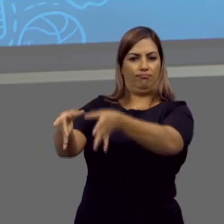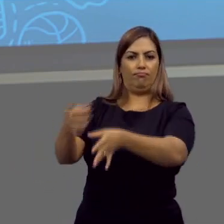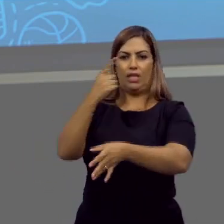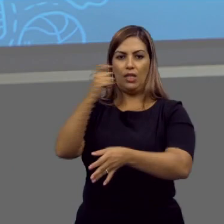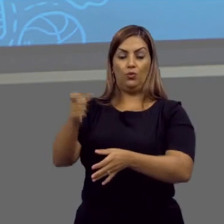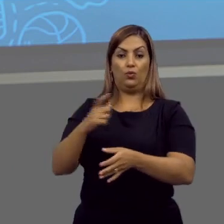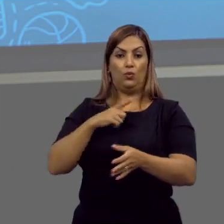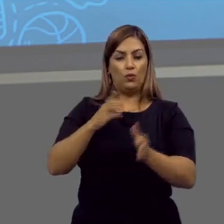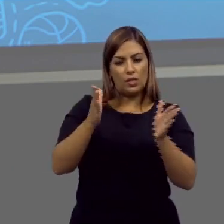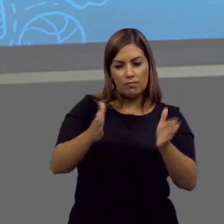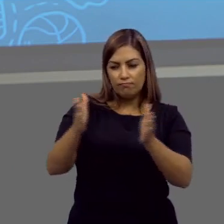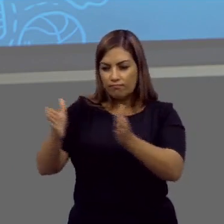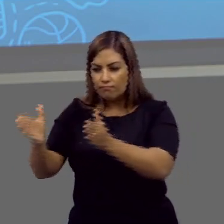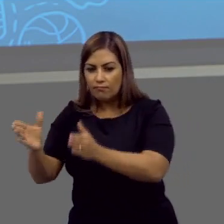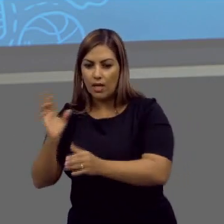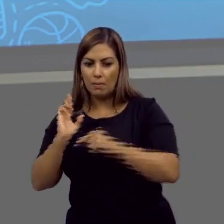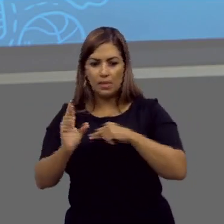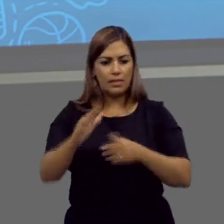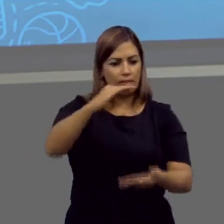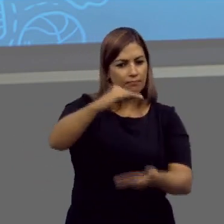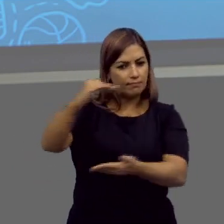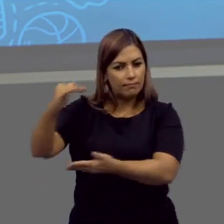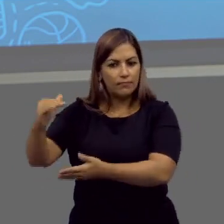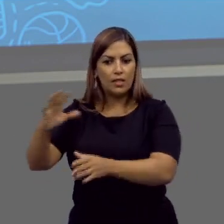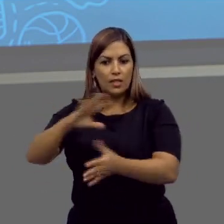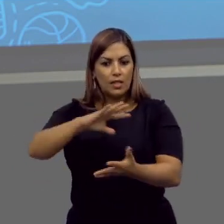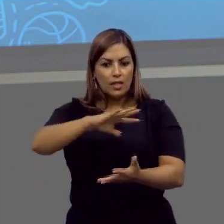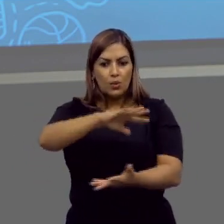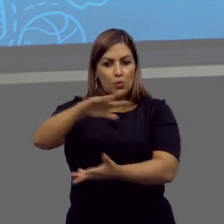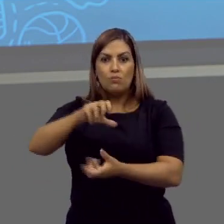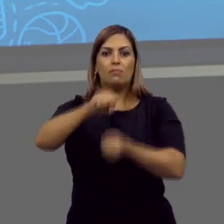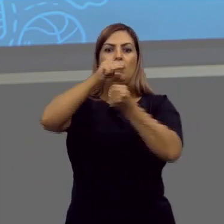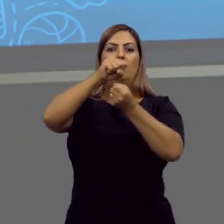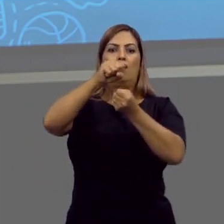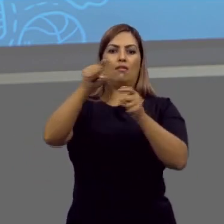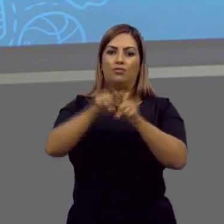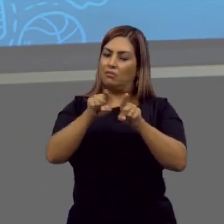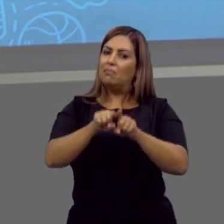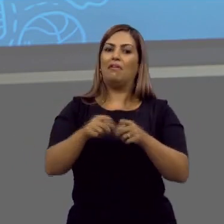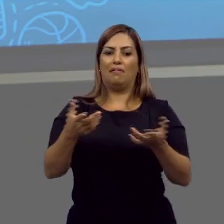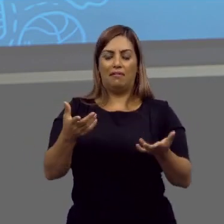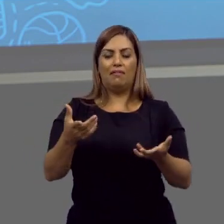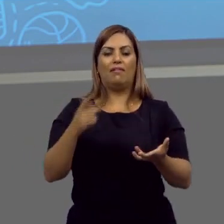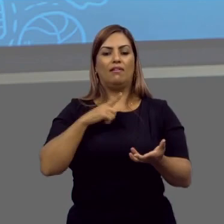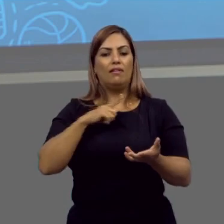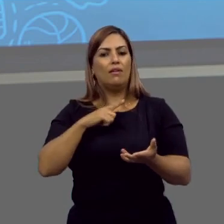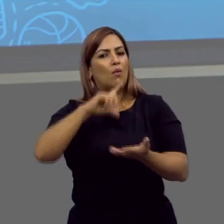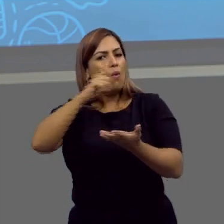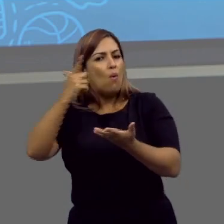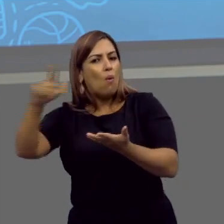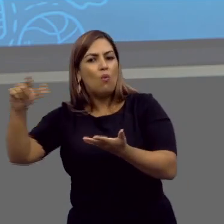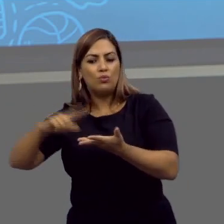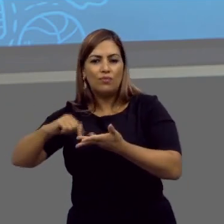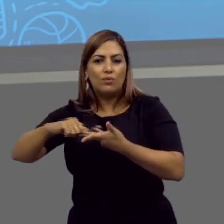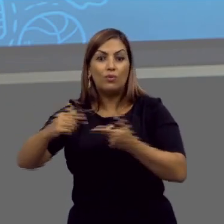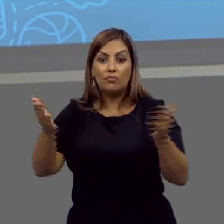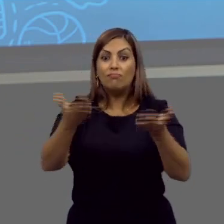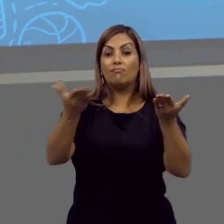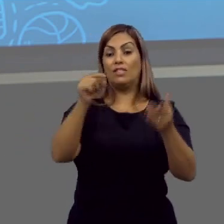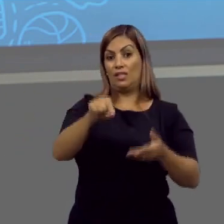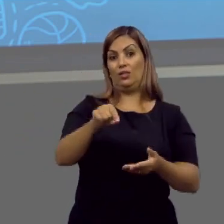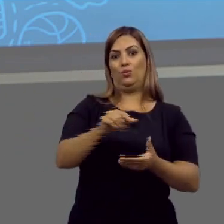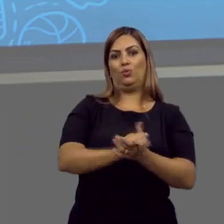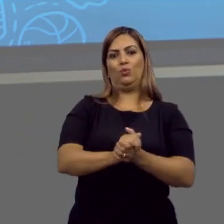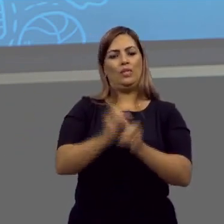sobre isso, sobre a representação do descarte de lixo, sobre a sustentabilidade, algo nesse sentido. E, depois, joga os fatores que motivam